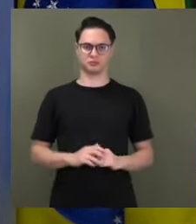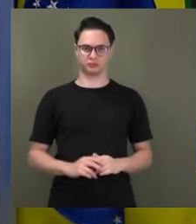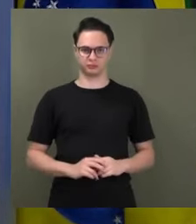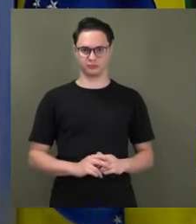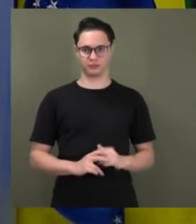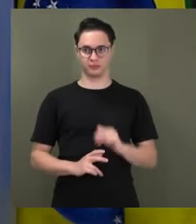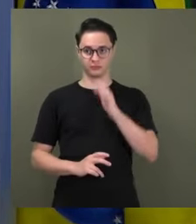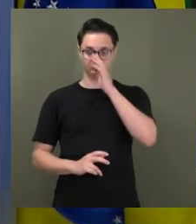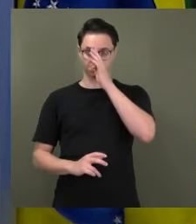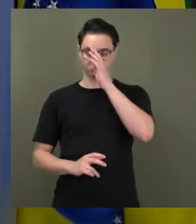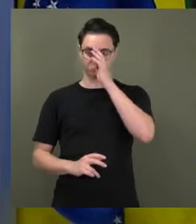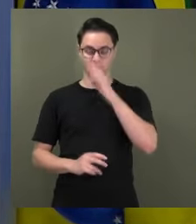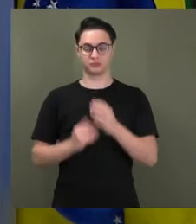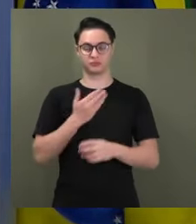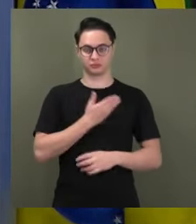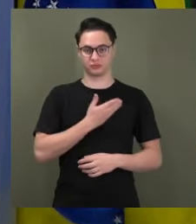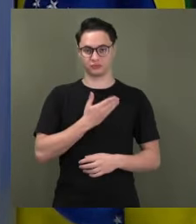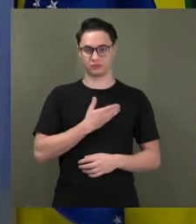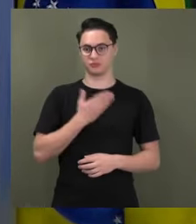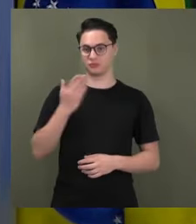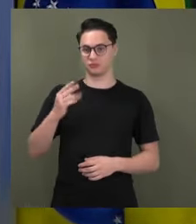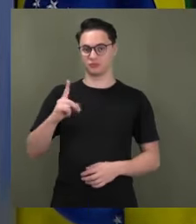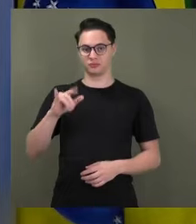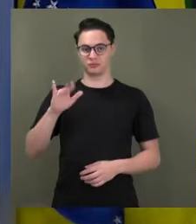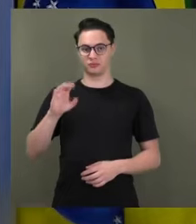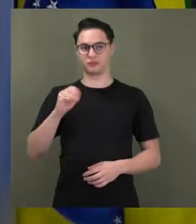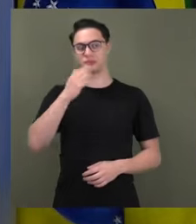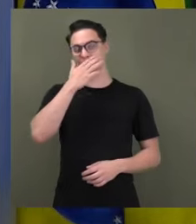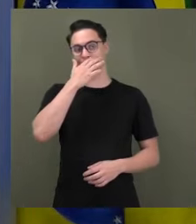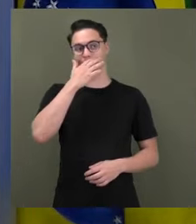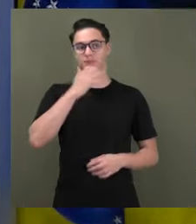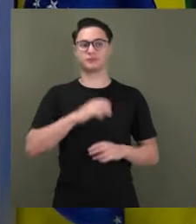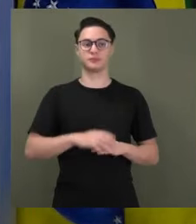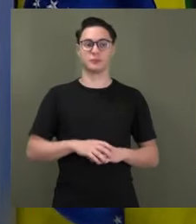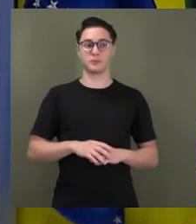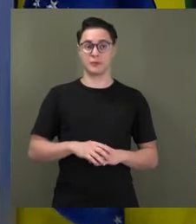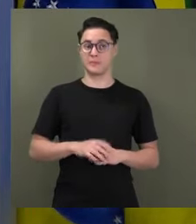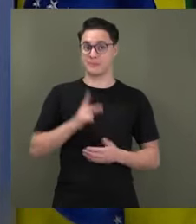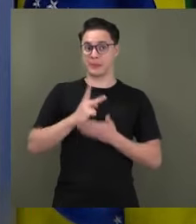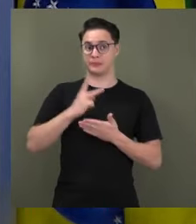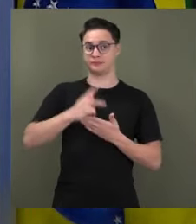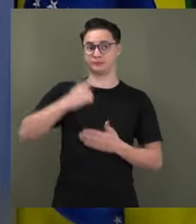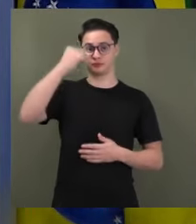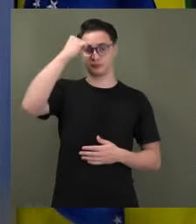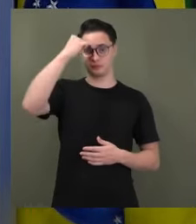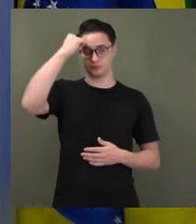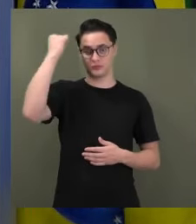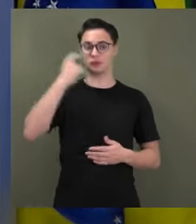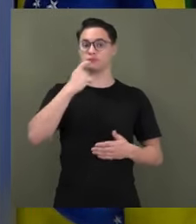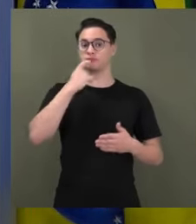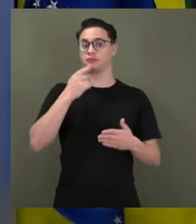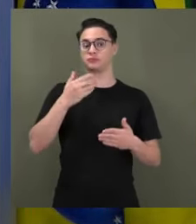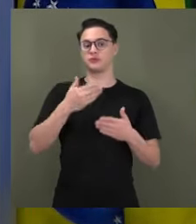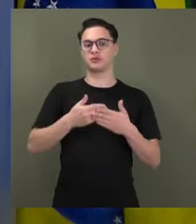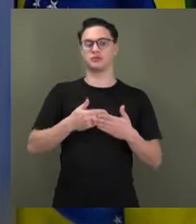senador, meu amigo Plínio Valério. O mesmo Barroso que, recentemente, num congresso